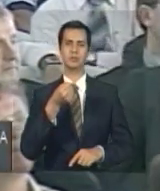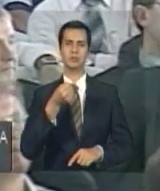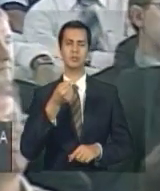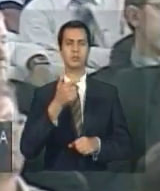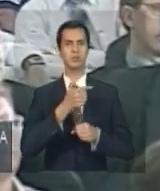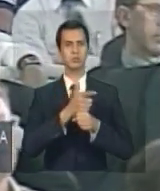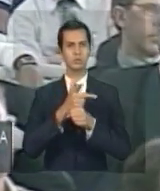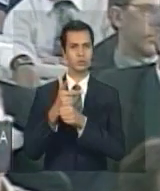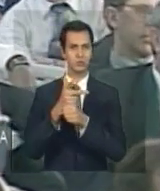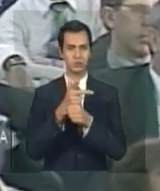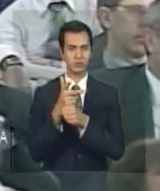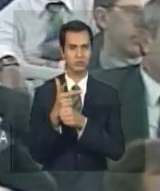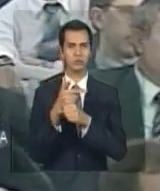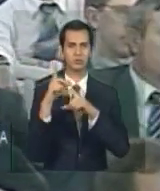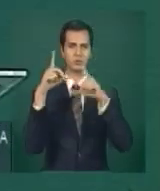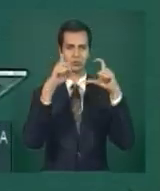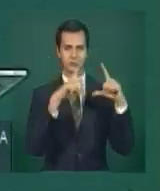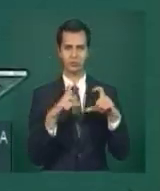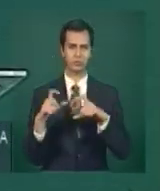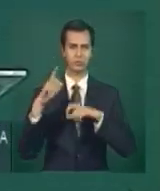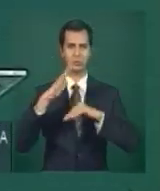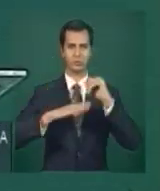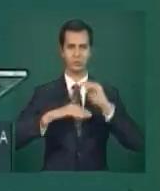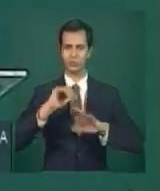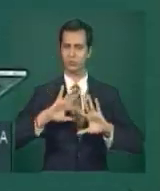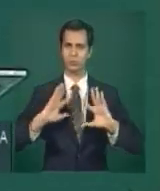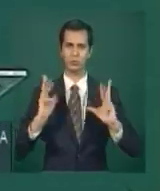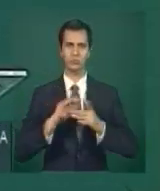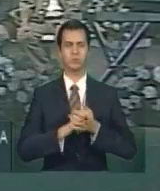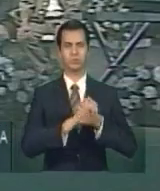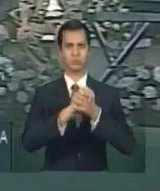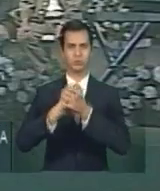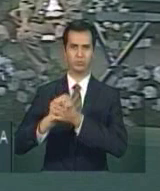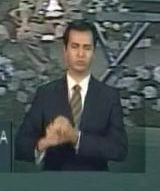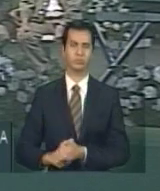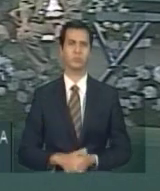jornalistas, os senhores fotógrafos e cinegrafistas.